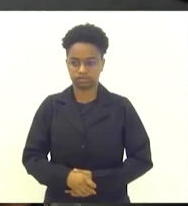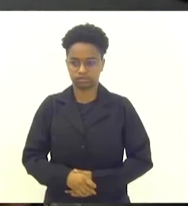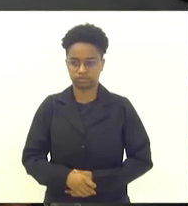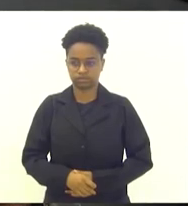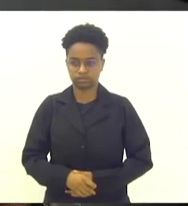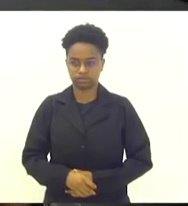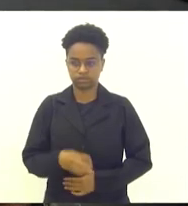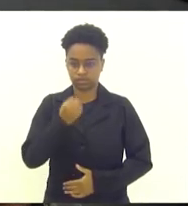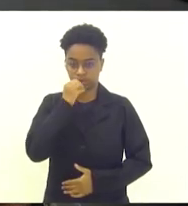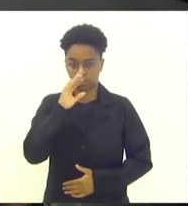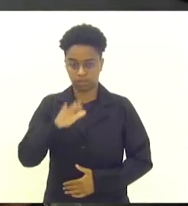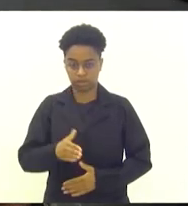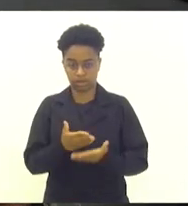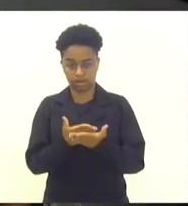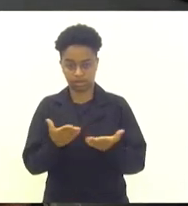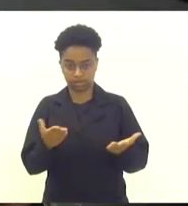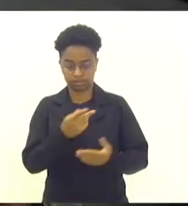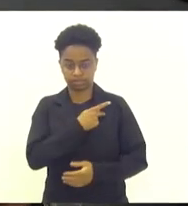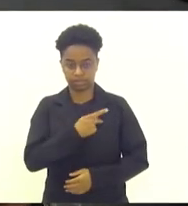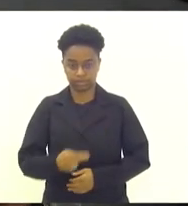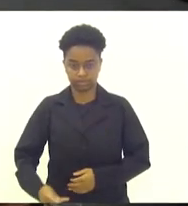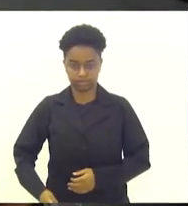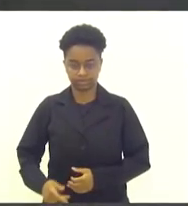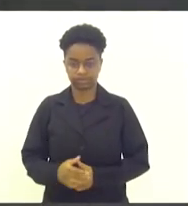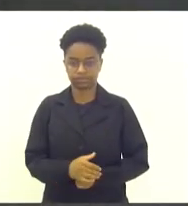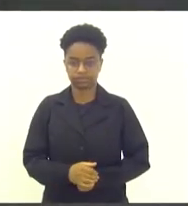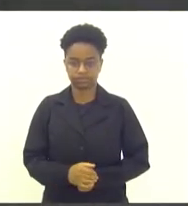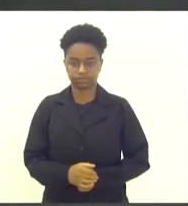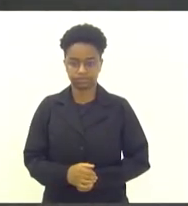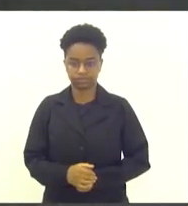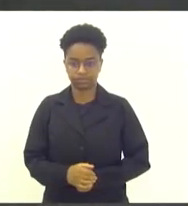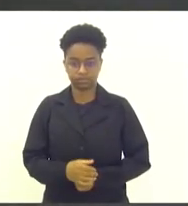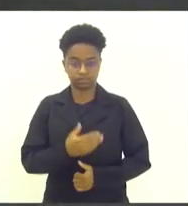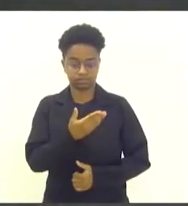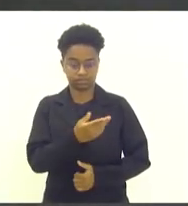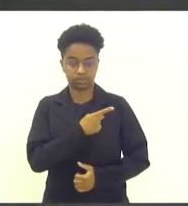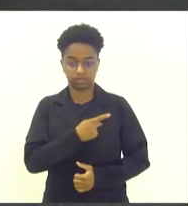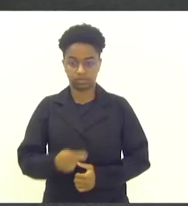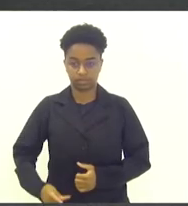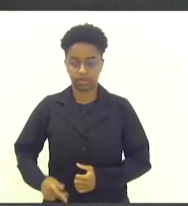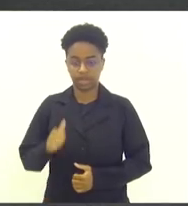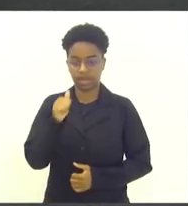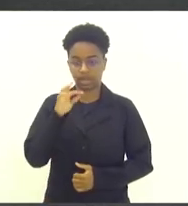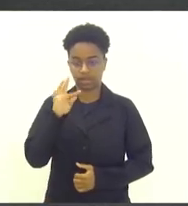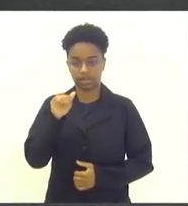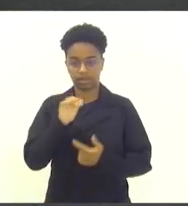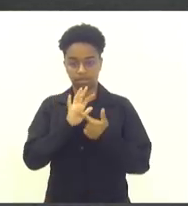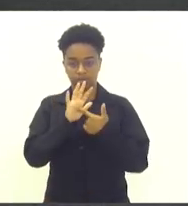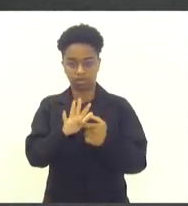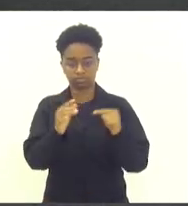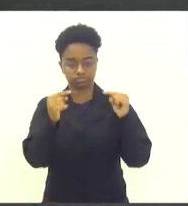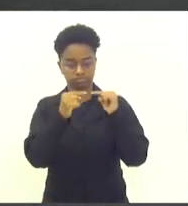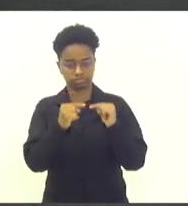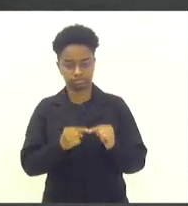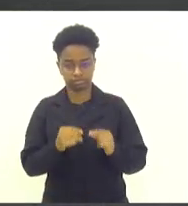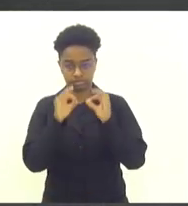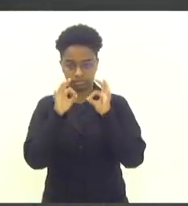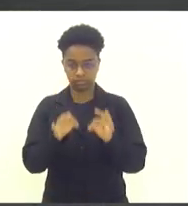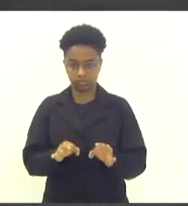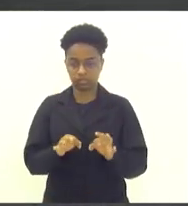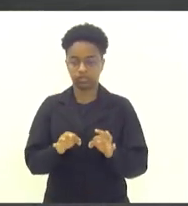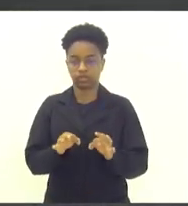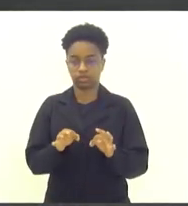Boa tarde, senhor presidente. Senhor presidente, a ata reflete com exatidão o